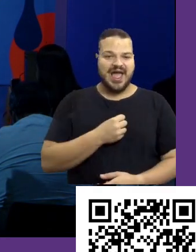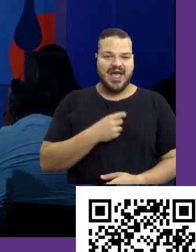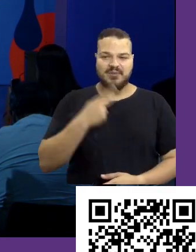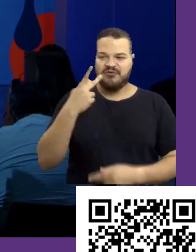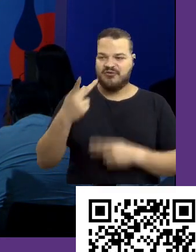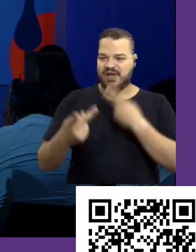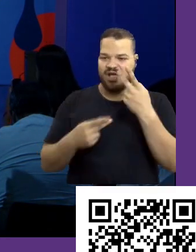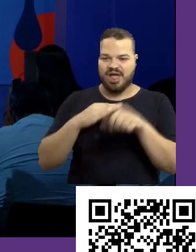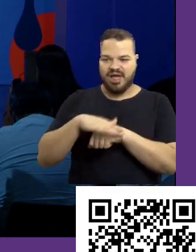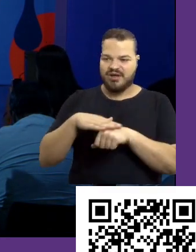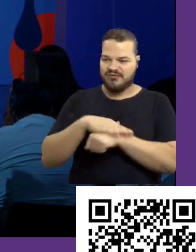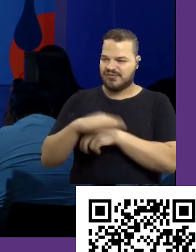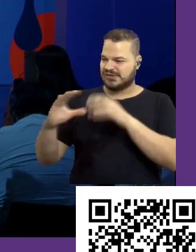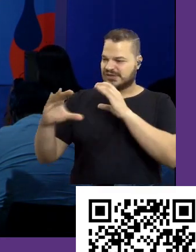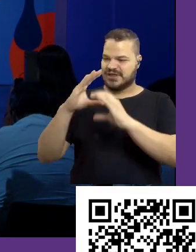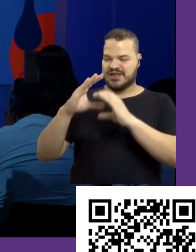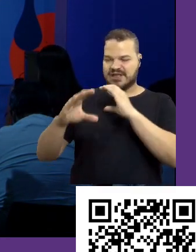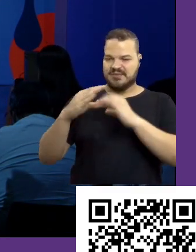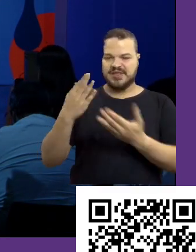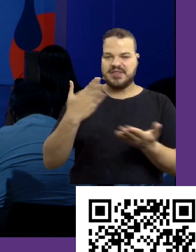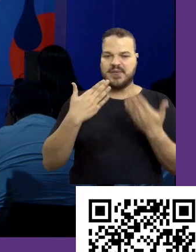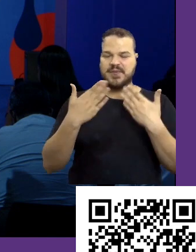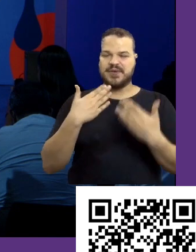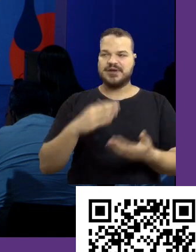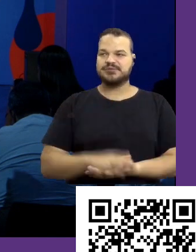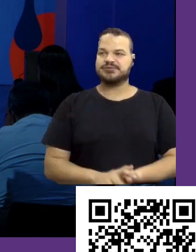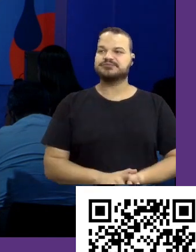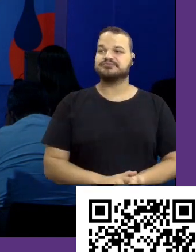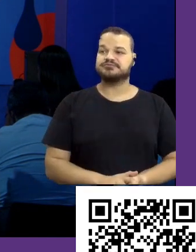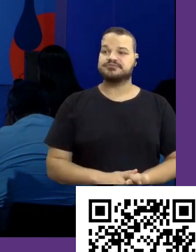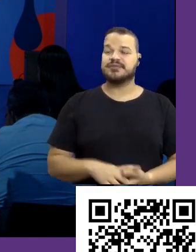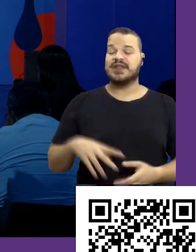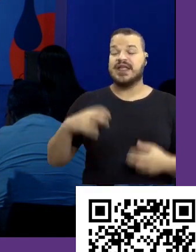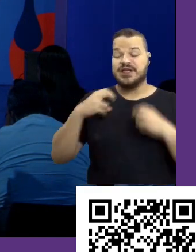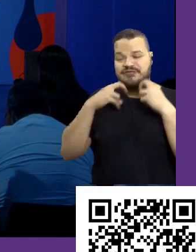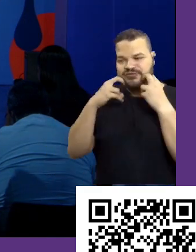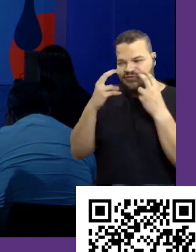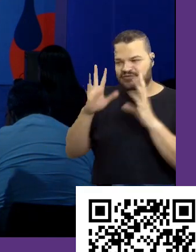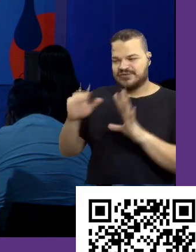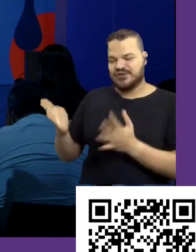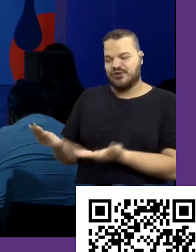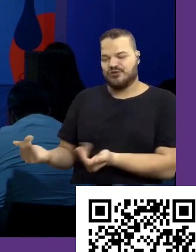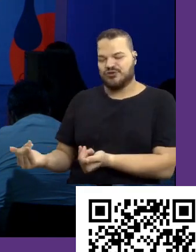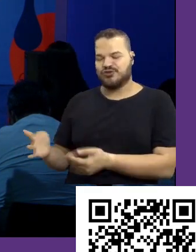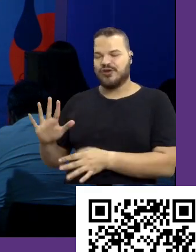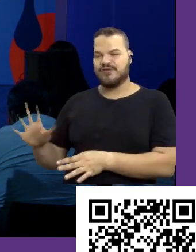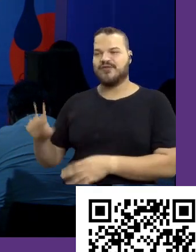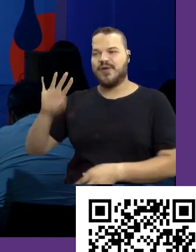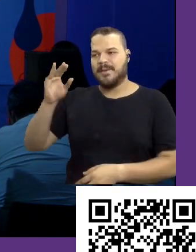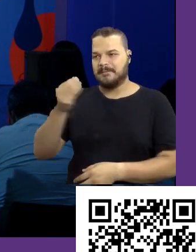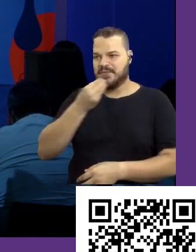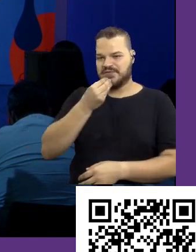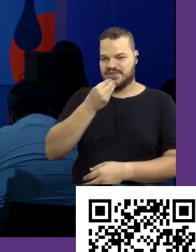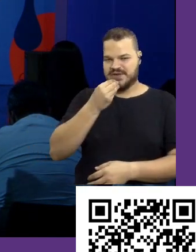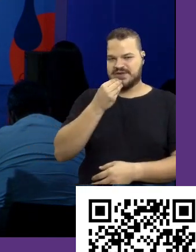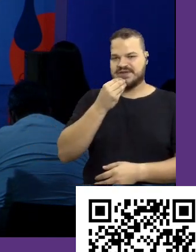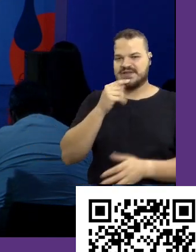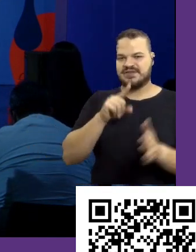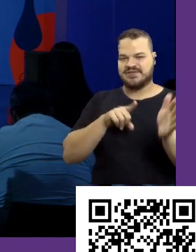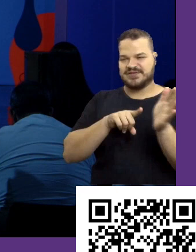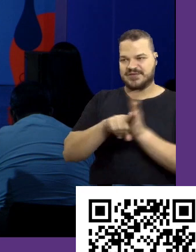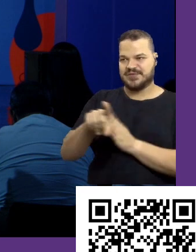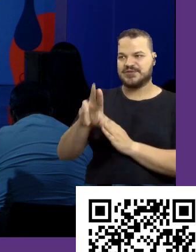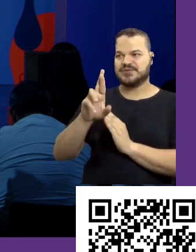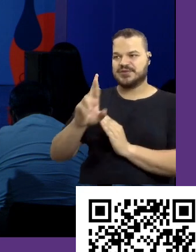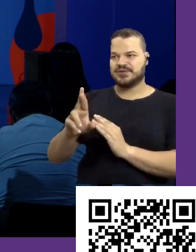conversar. Fiquei muito à vontade. Eu vou aproveitar. Eles ficam assim, tímidos, né? São jovens. Eu vou aproveitar, vou fazer algumas perguntas aqui que eu acho que